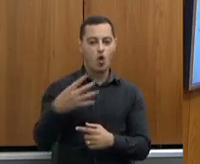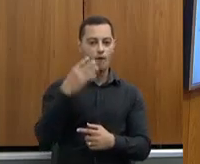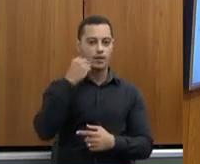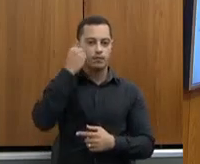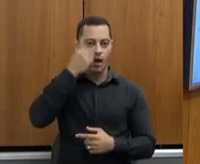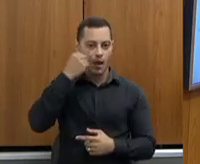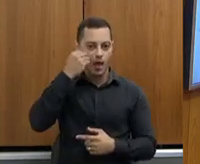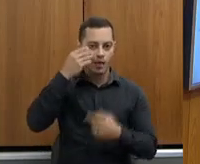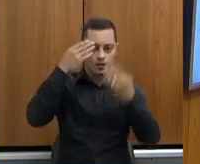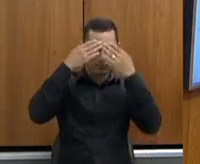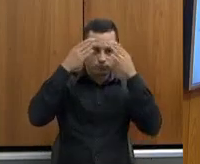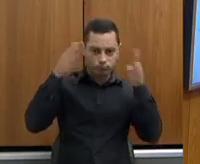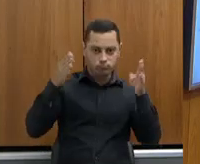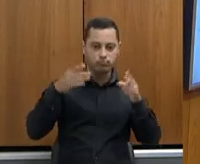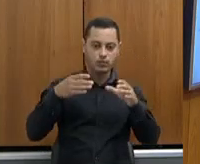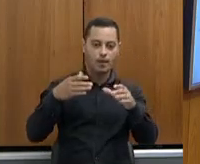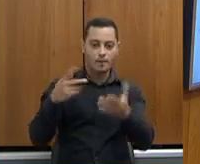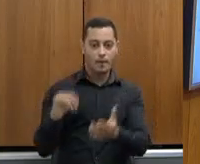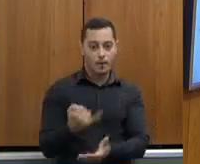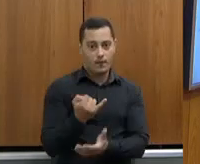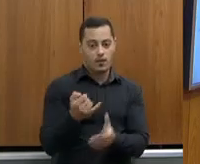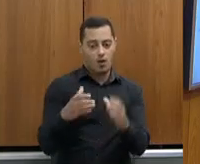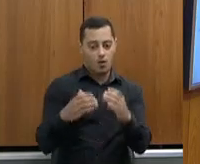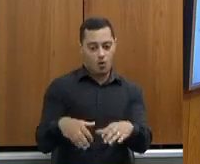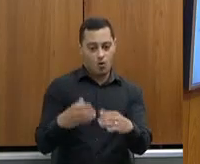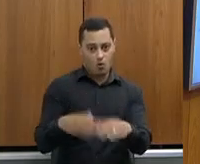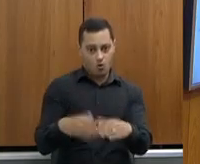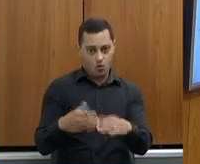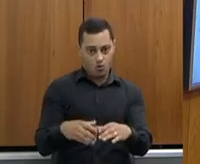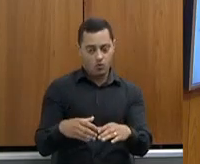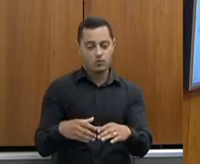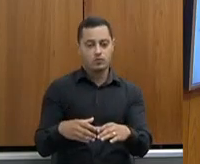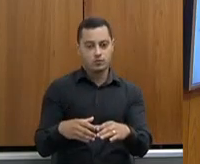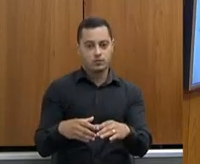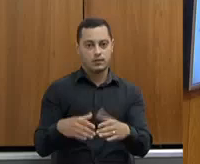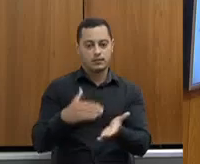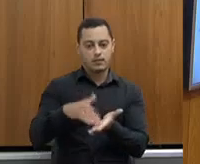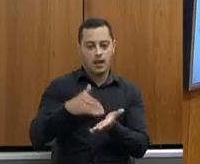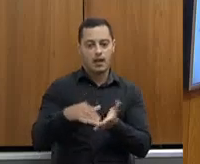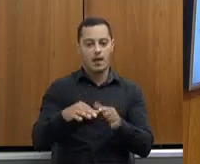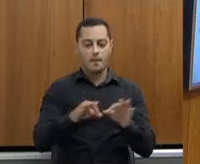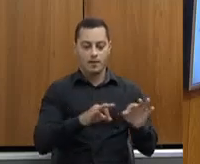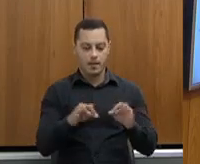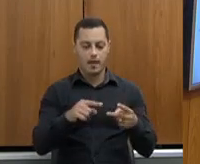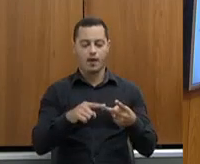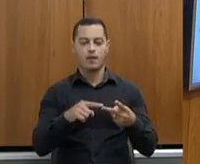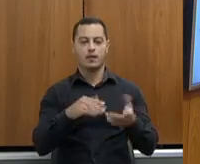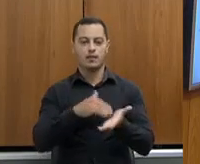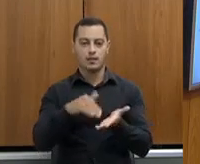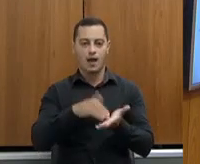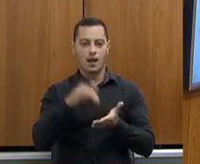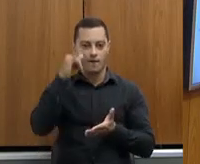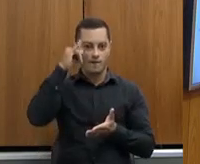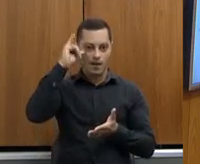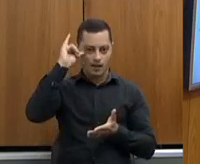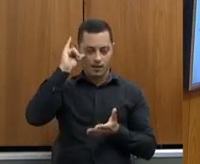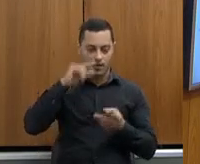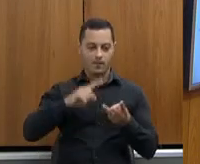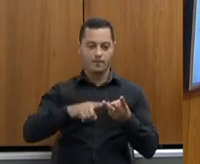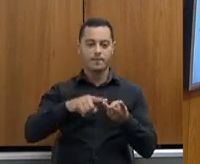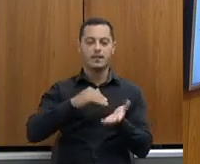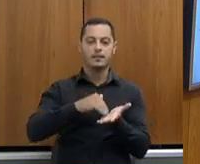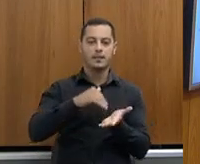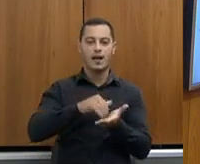oportunidade do concurso, uma sensibilidade muito grande da Secretaria de Planejamento, da Secretaria da Fazenda, e ouvindo a Secretaria da